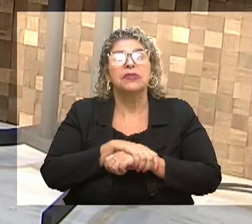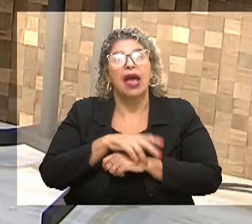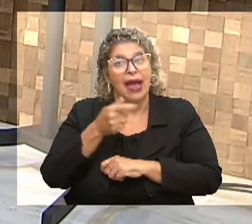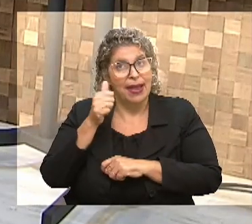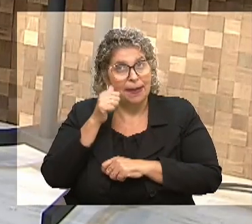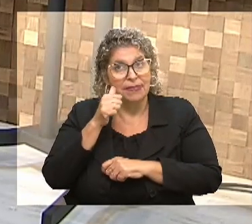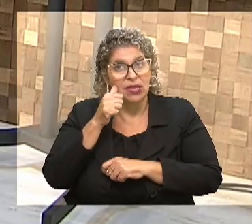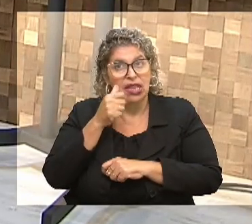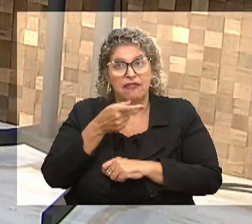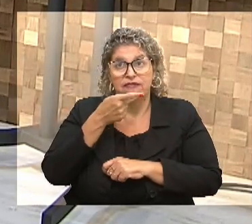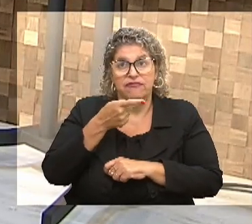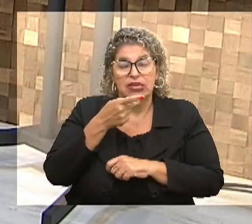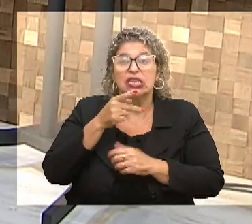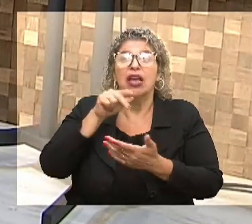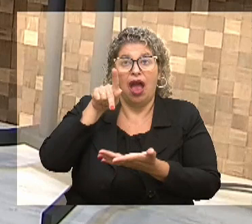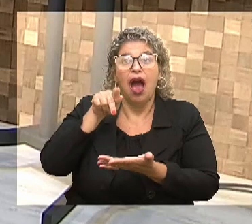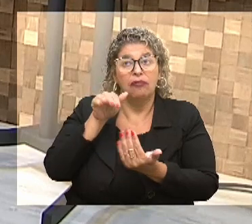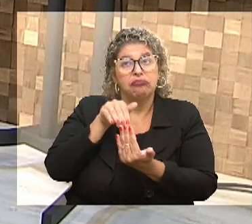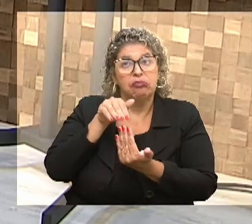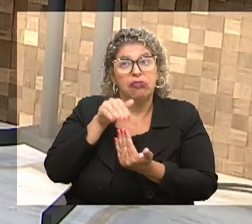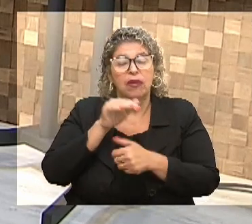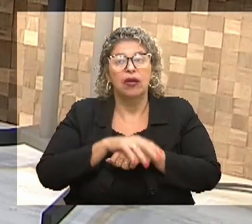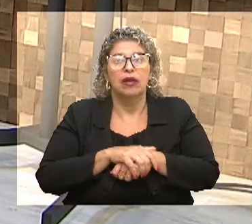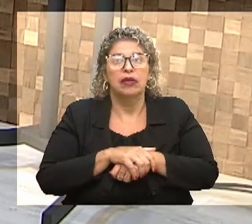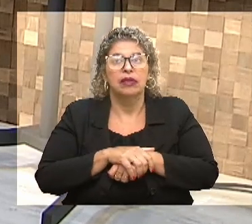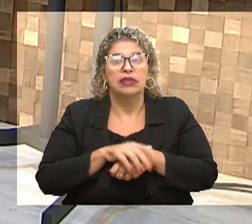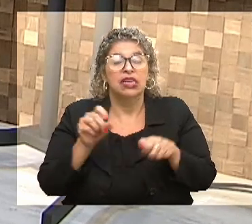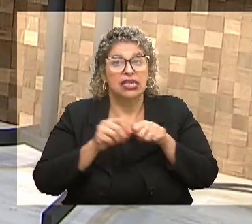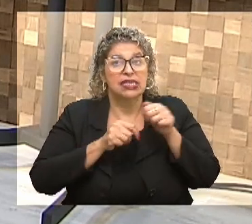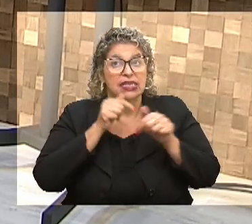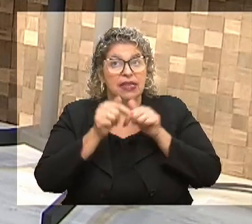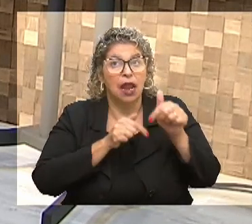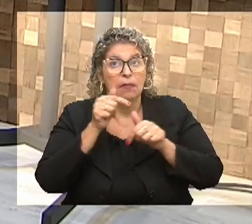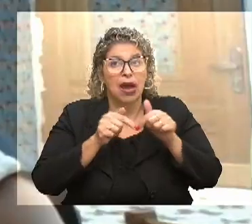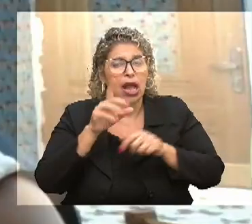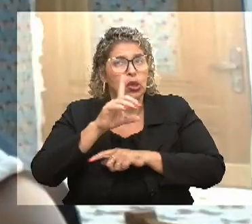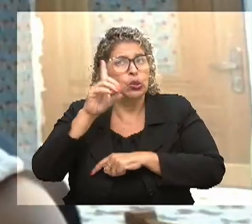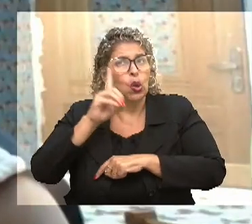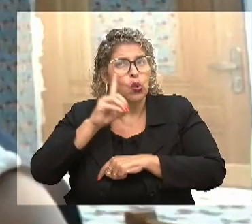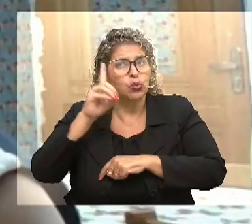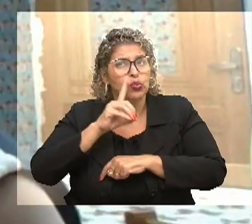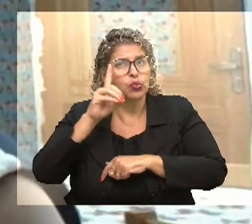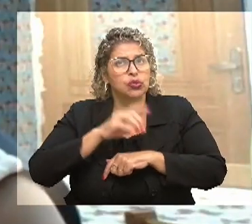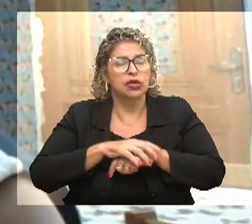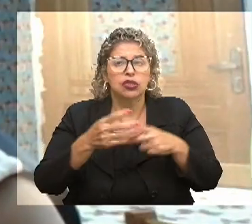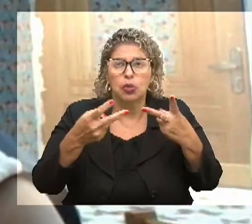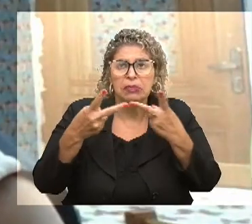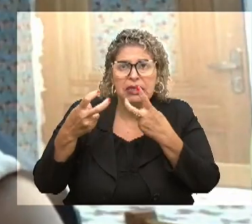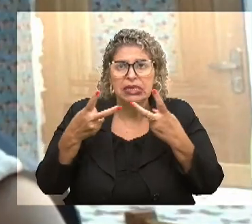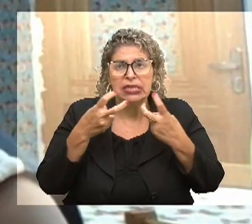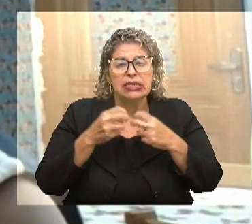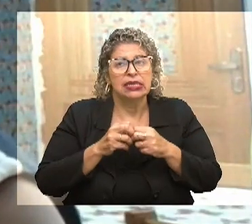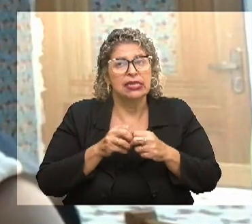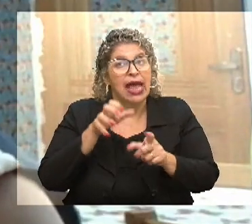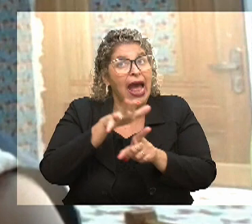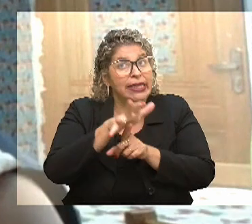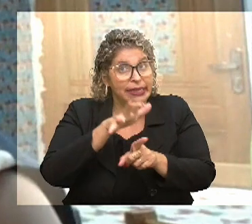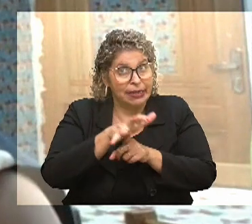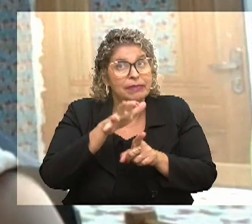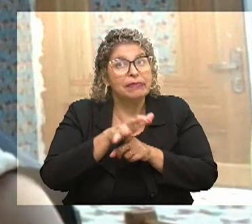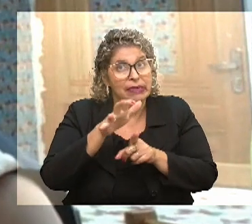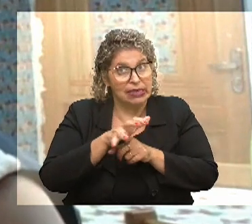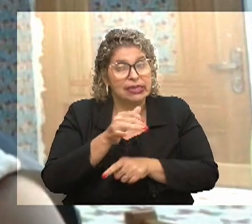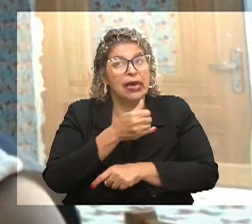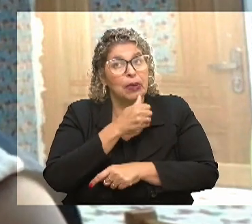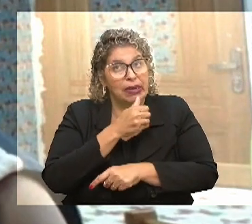contigo porque nesse trabalho que a gente faz todos os dias, a gente vê que a demanda é uma